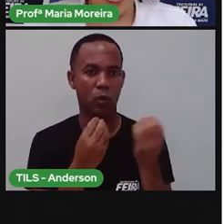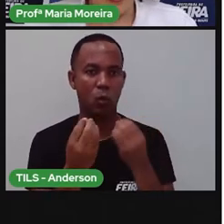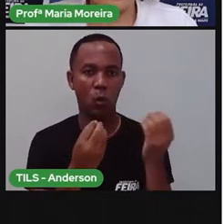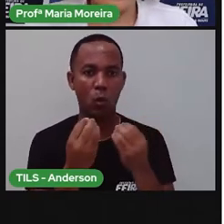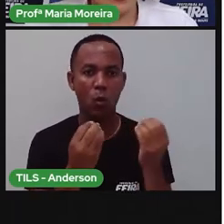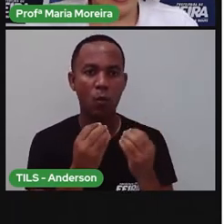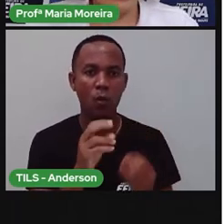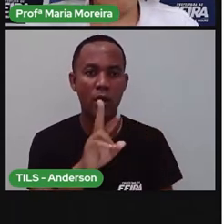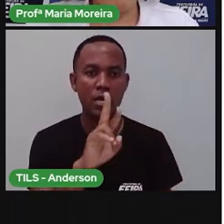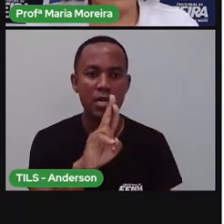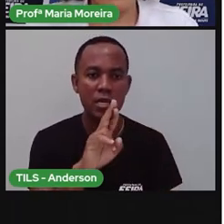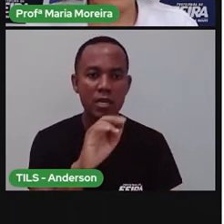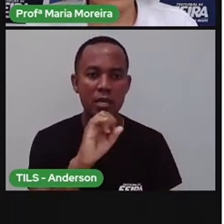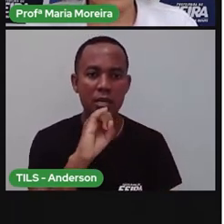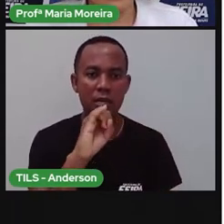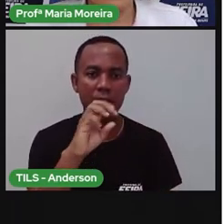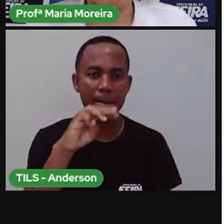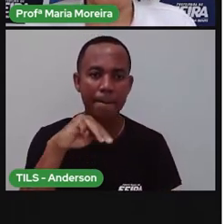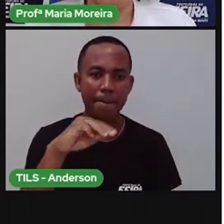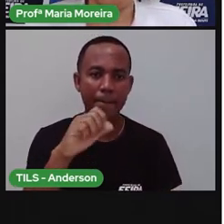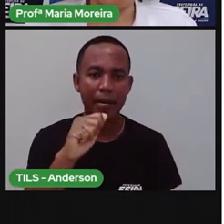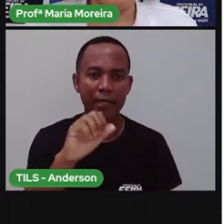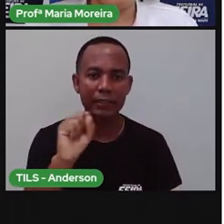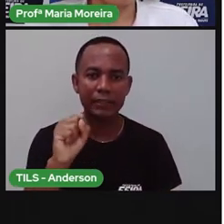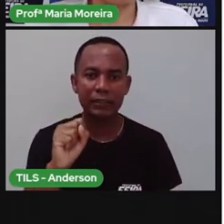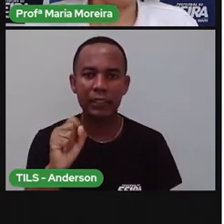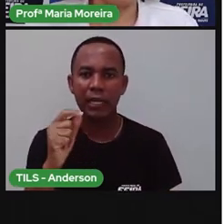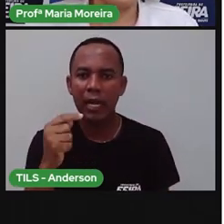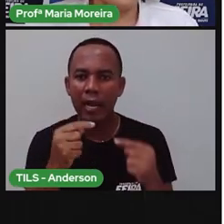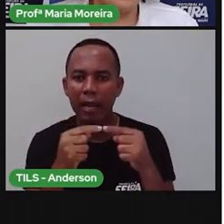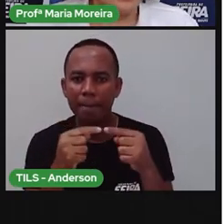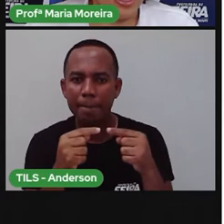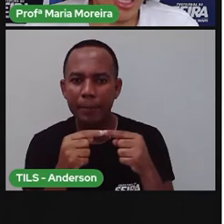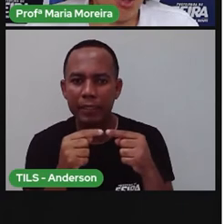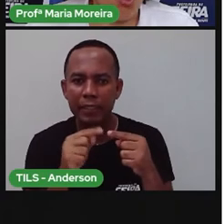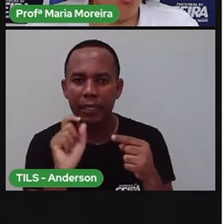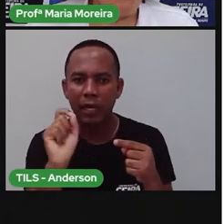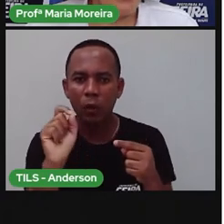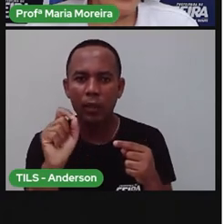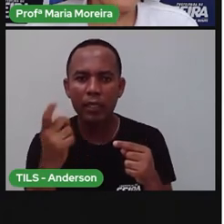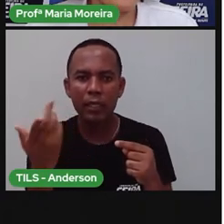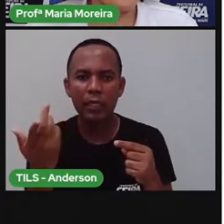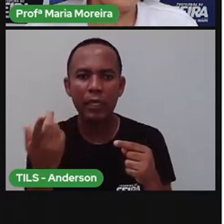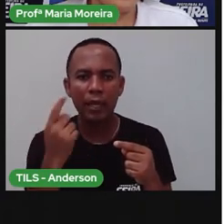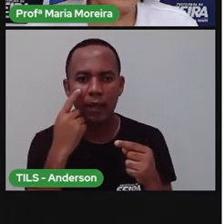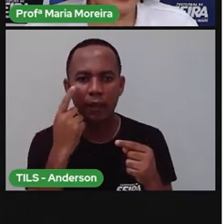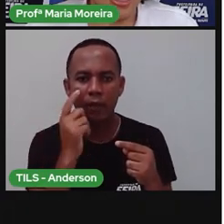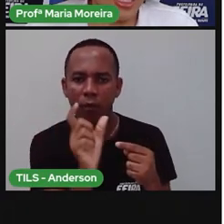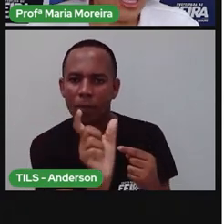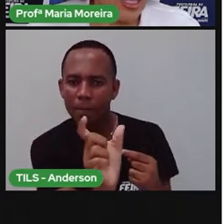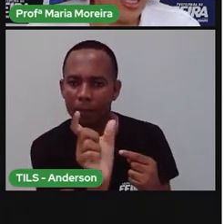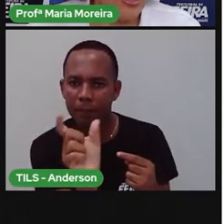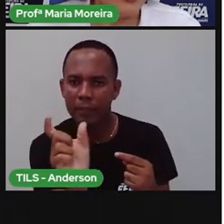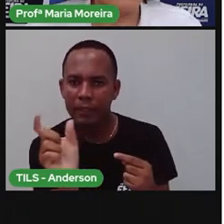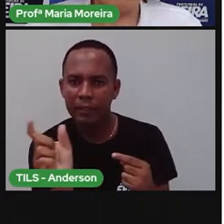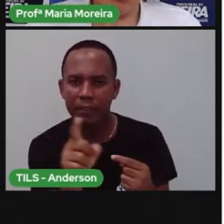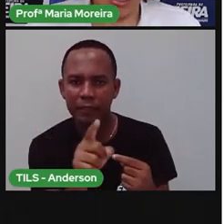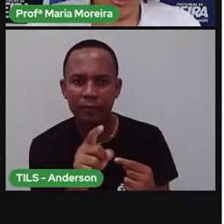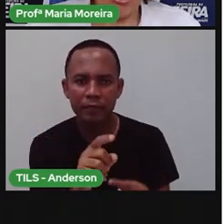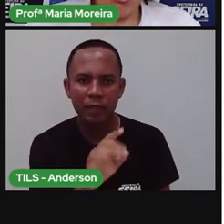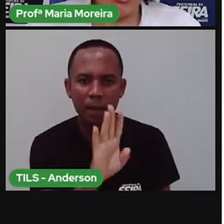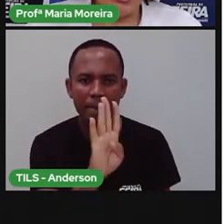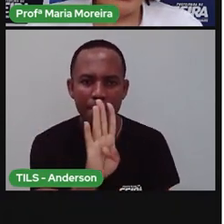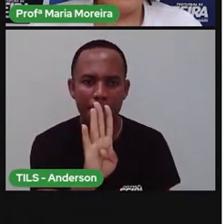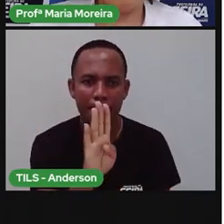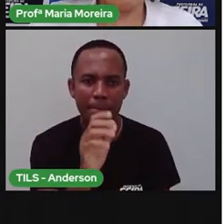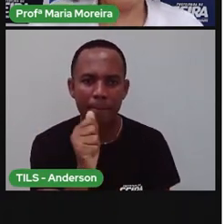asa. E bacana rima com banana, com mariana. Não